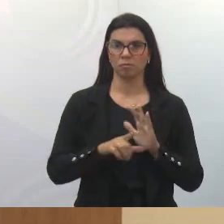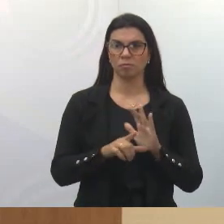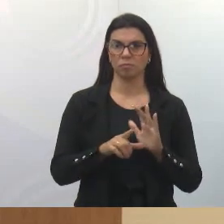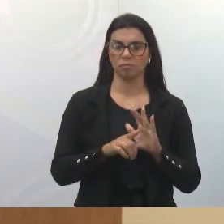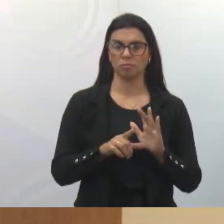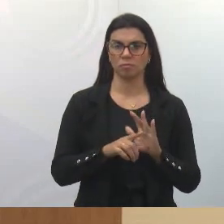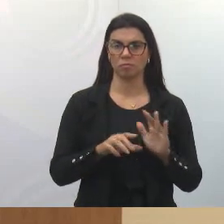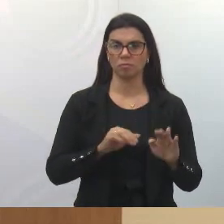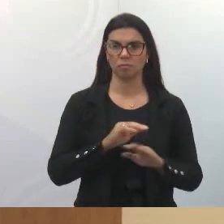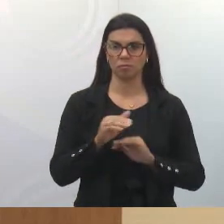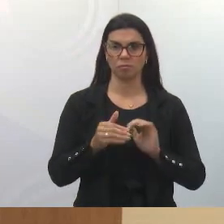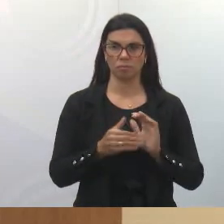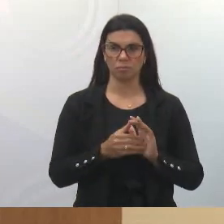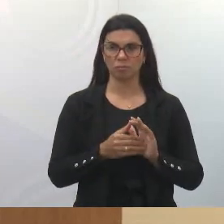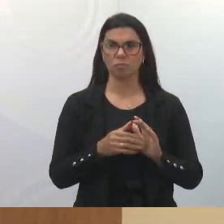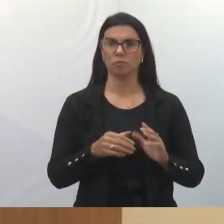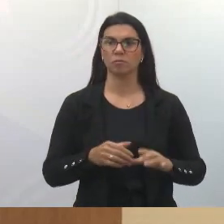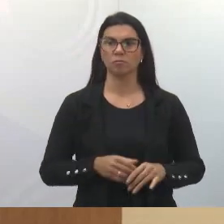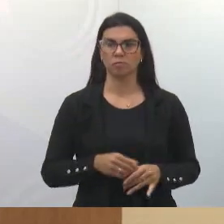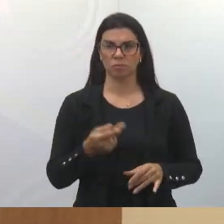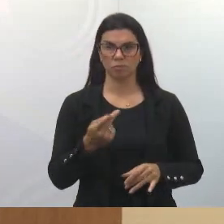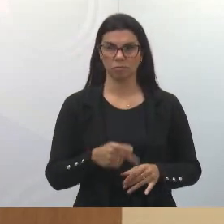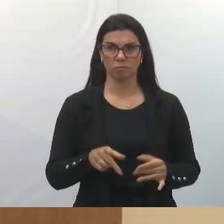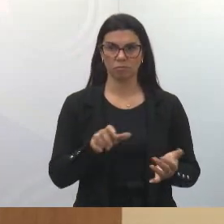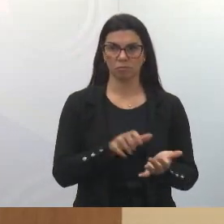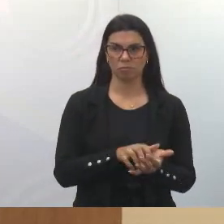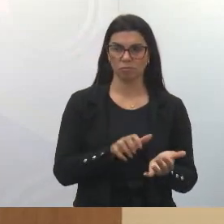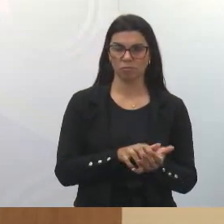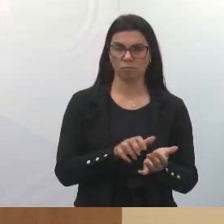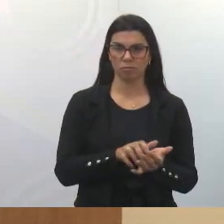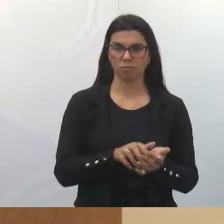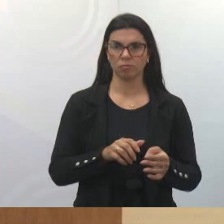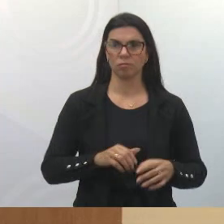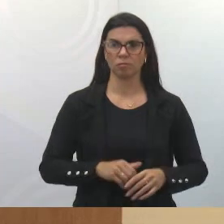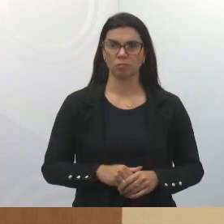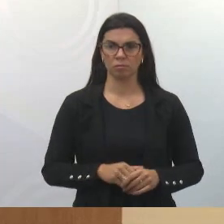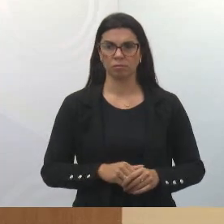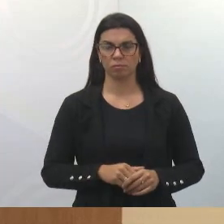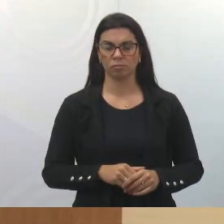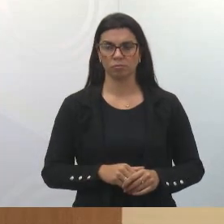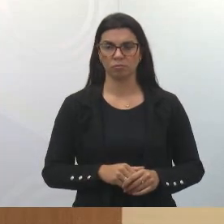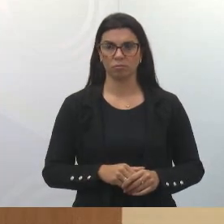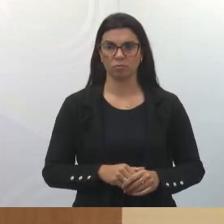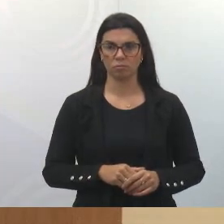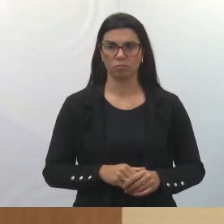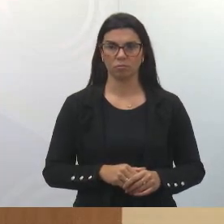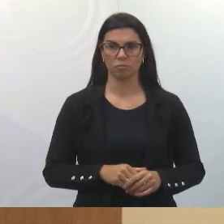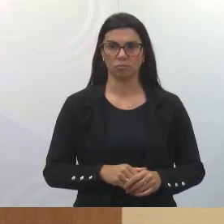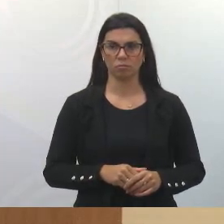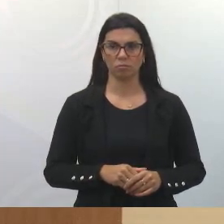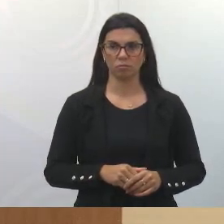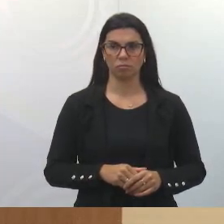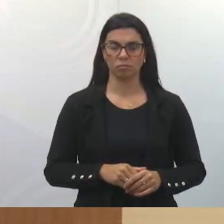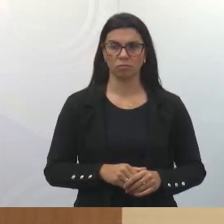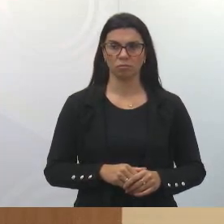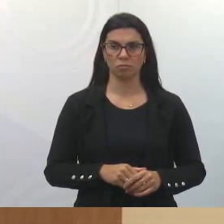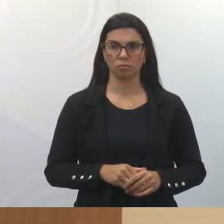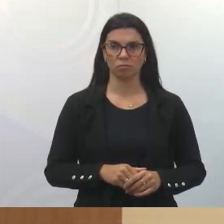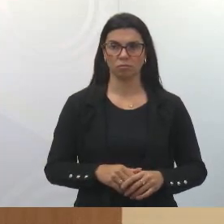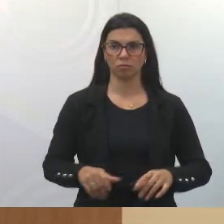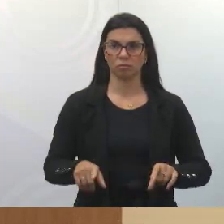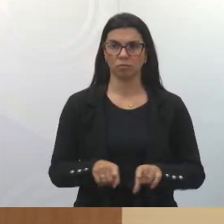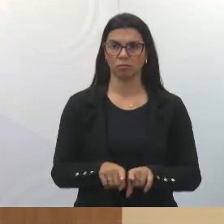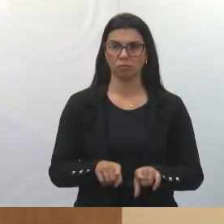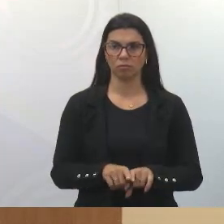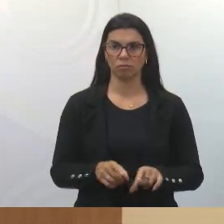associados dessa associação, que completou aí 85 anos na data de hoje. E também